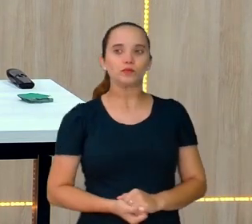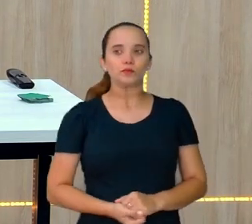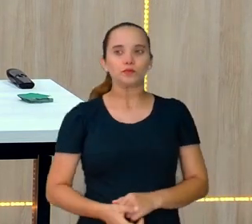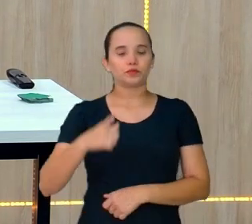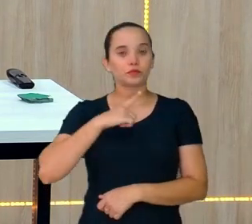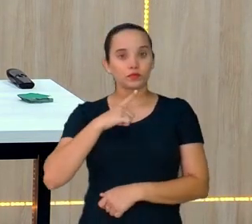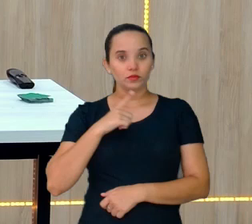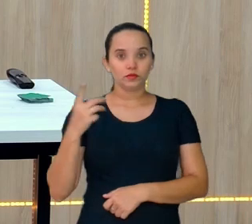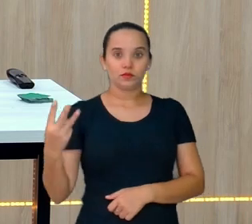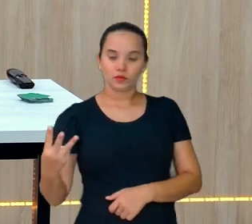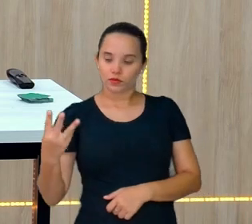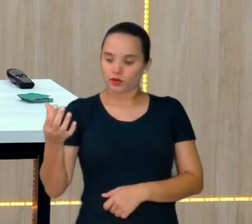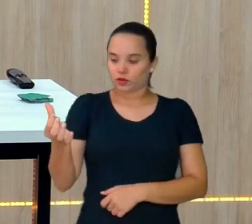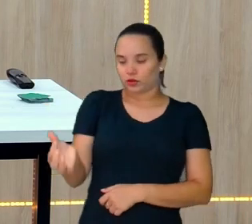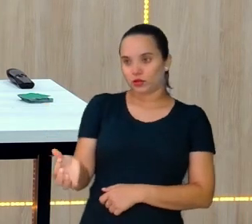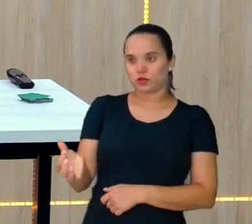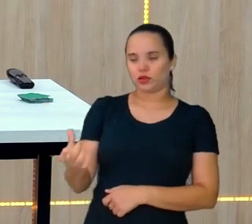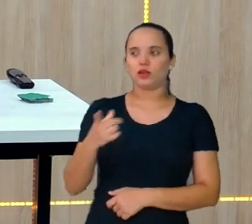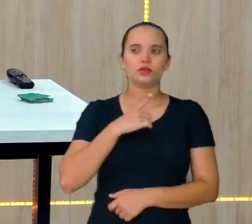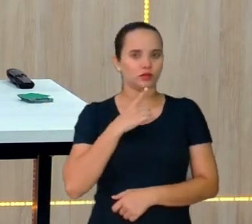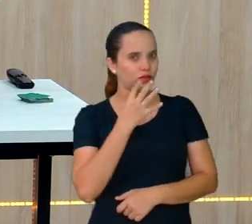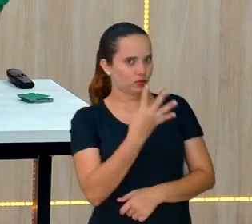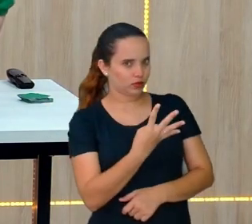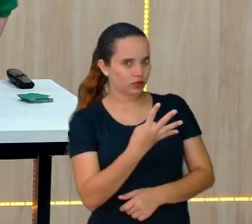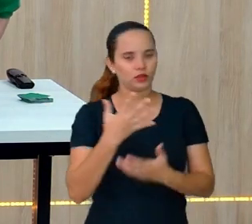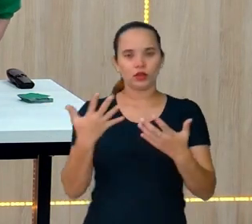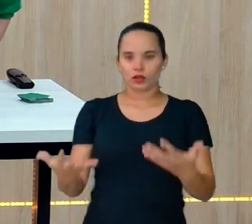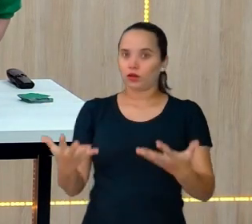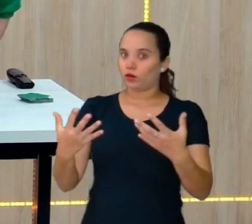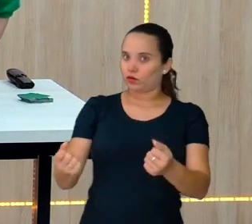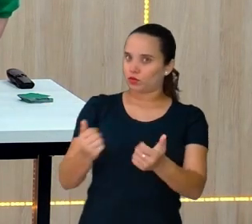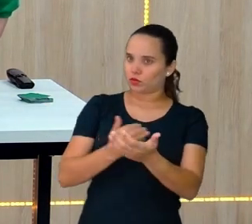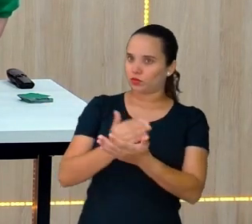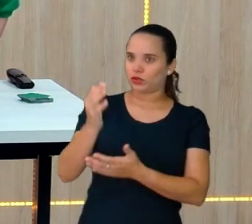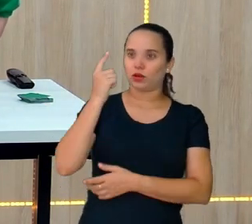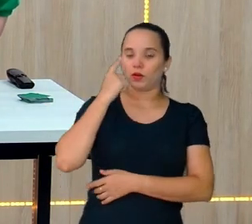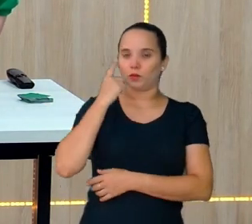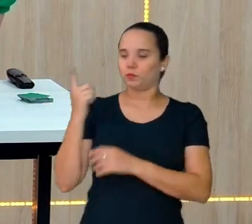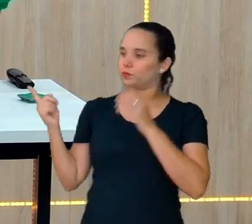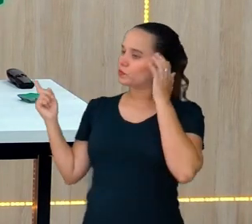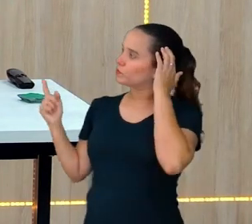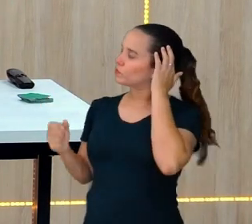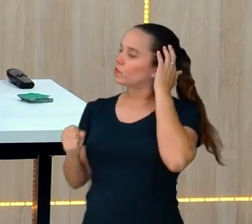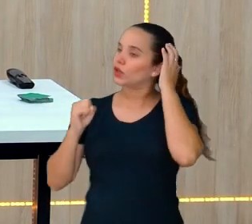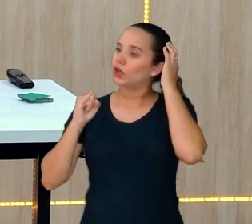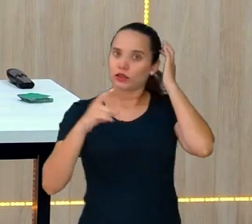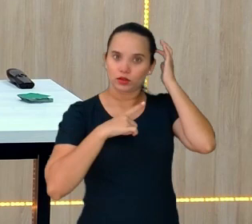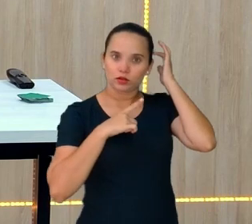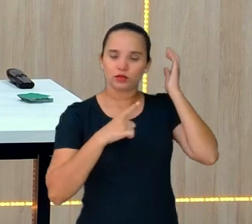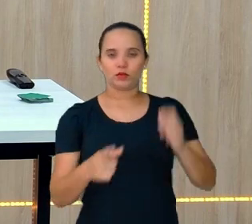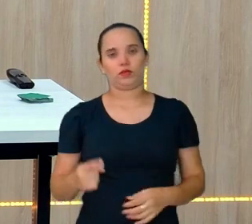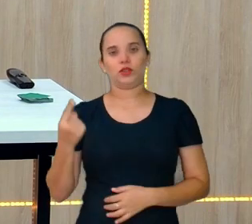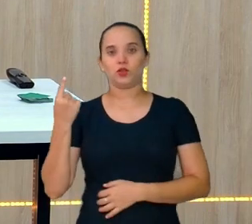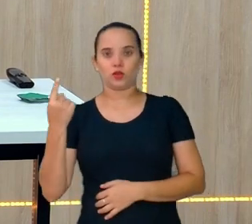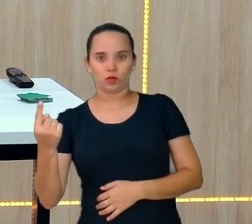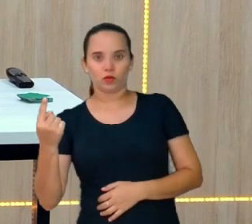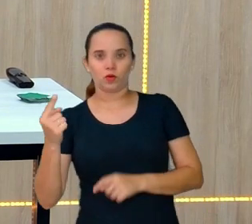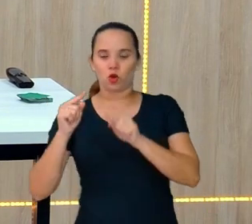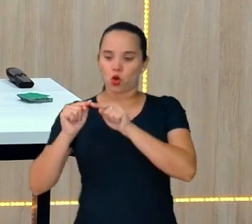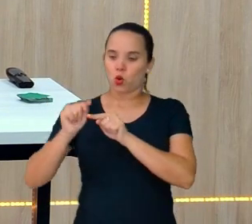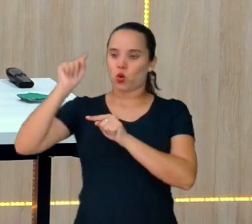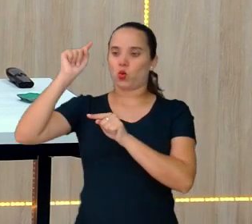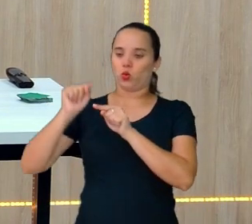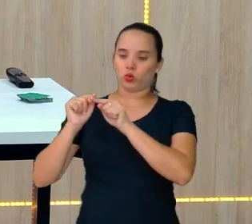4. Então vamos começar aqui. Se eu tivesse um quadradinho de 1 por 1, seria este aqui. Já vou